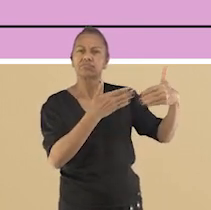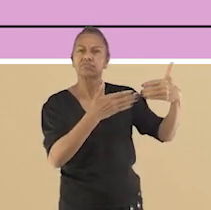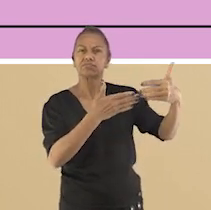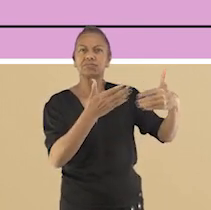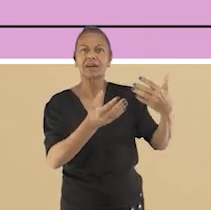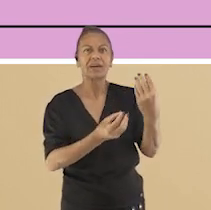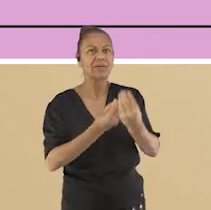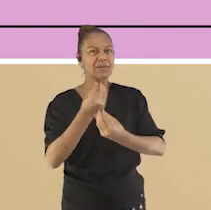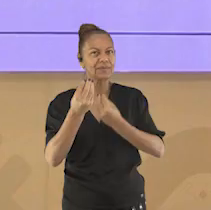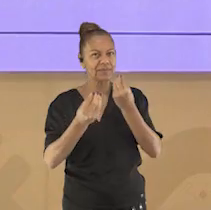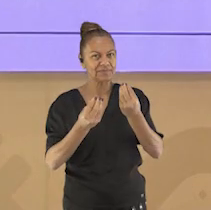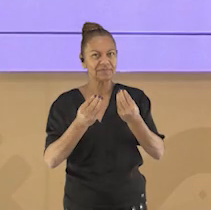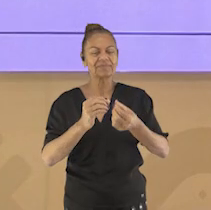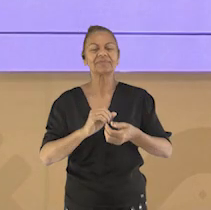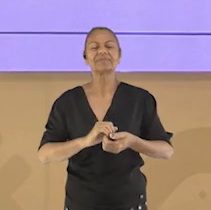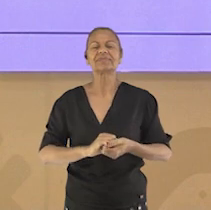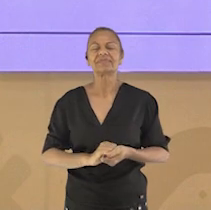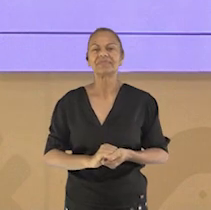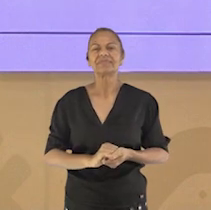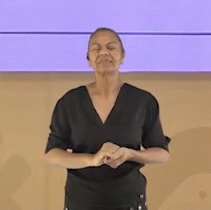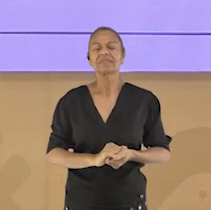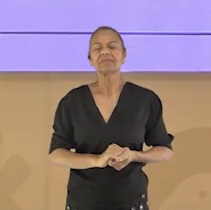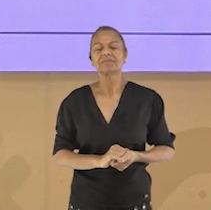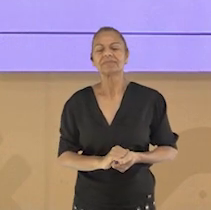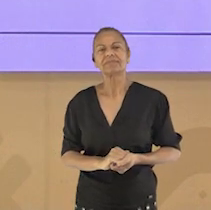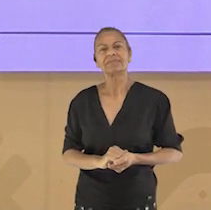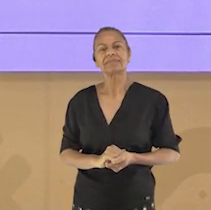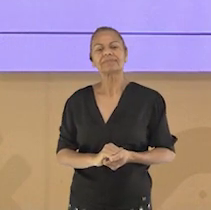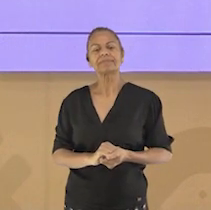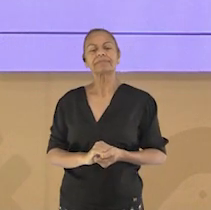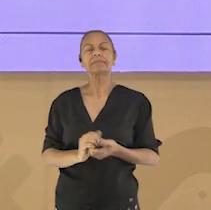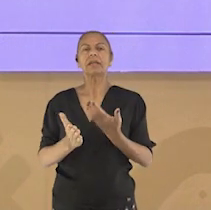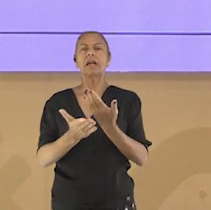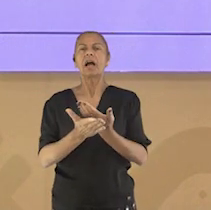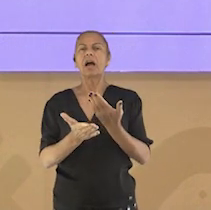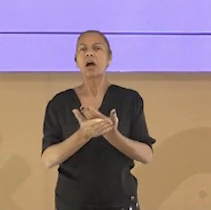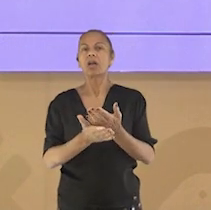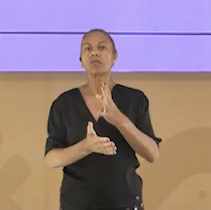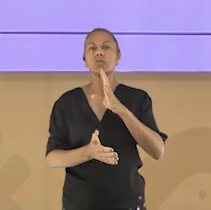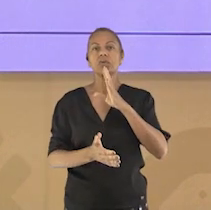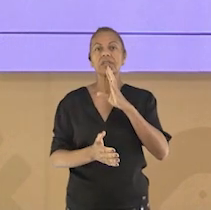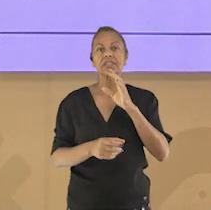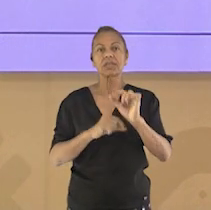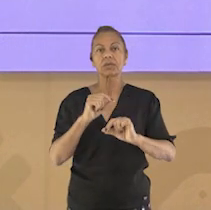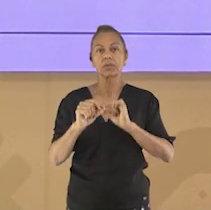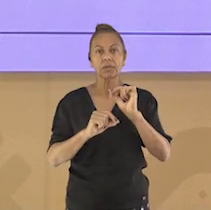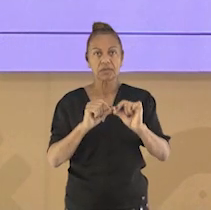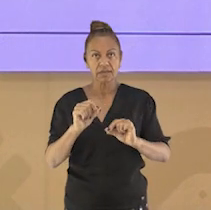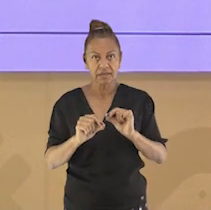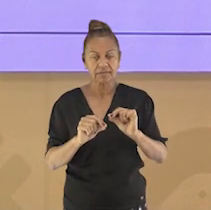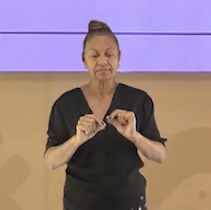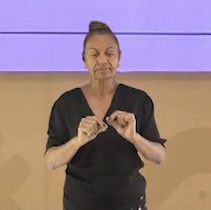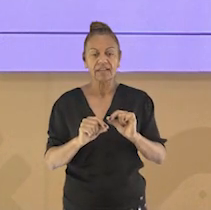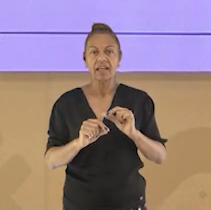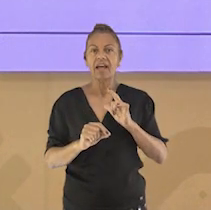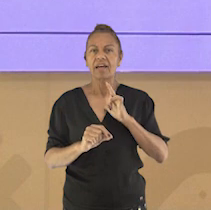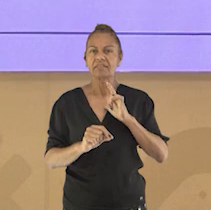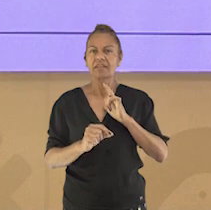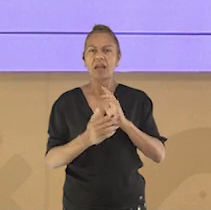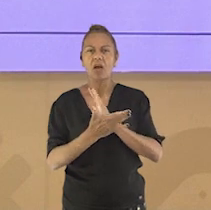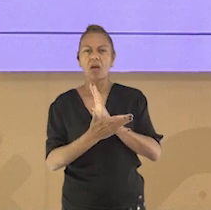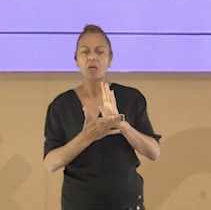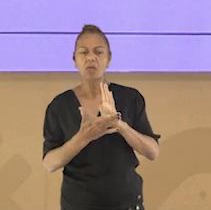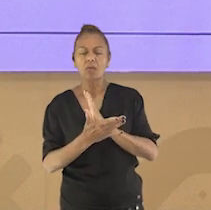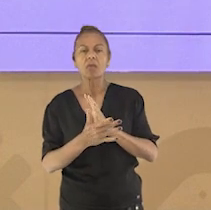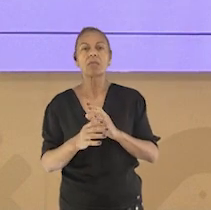para a nossa aula. Nesta aula vamos conhecer algumas narrativas sagradas relacionadas às religiões. Algumas dessas narrativas